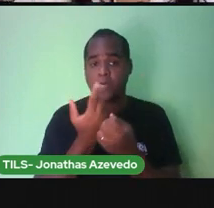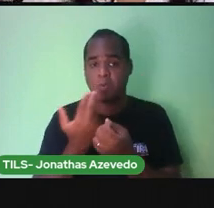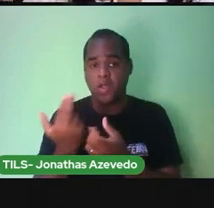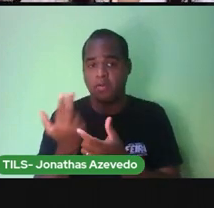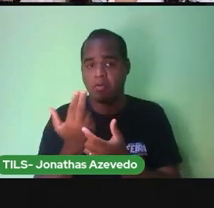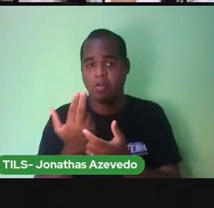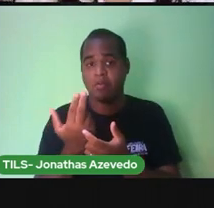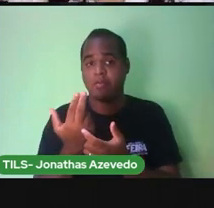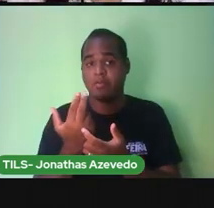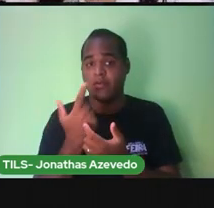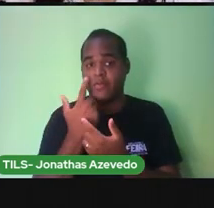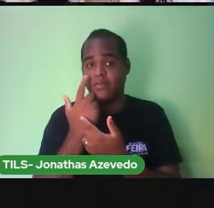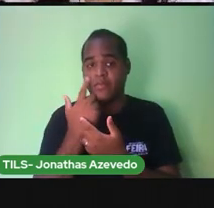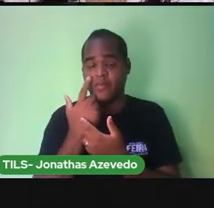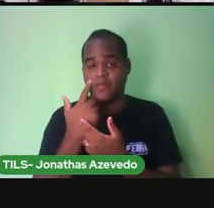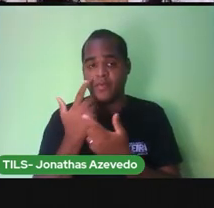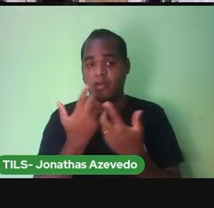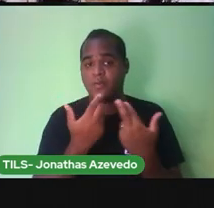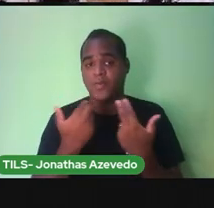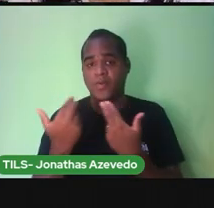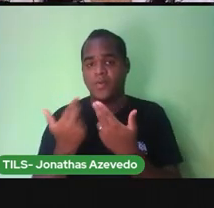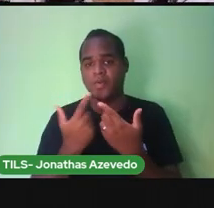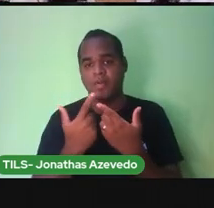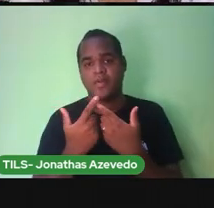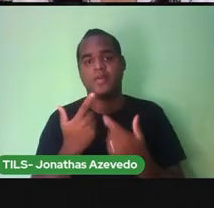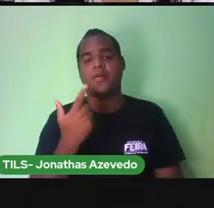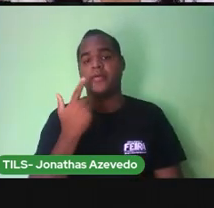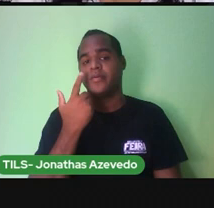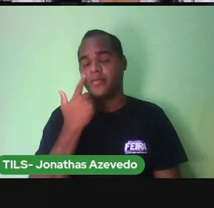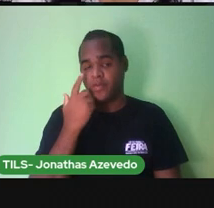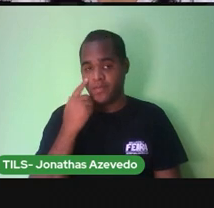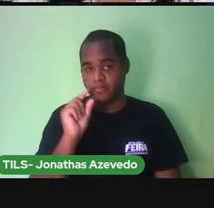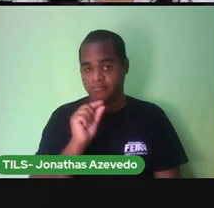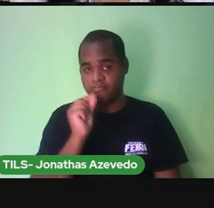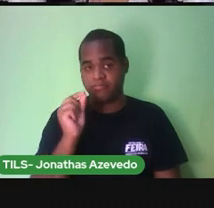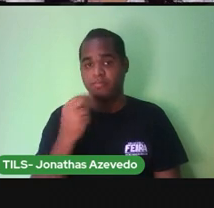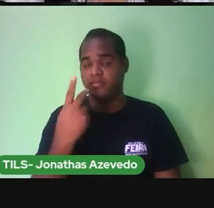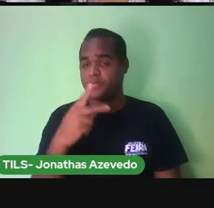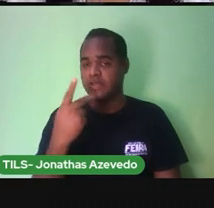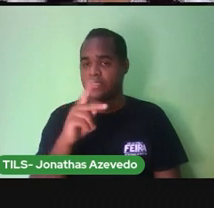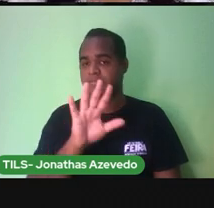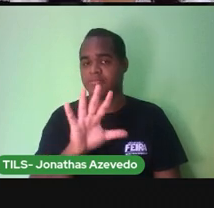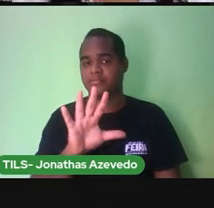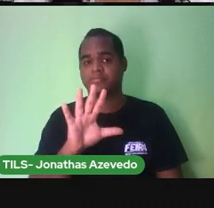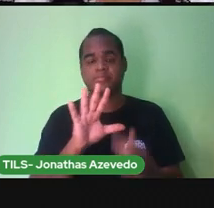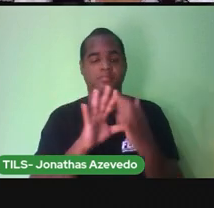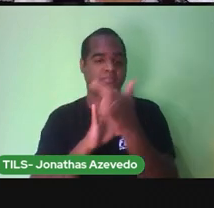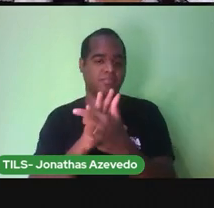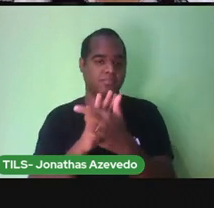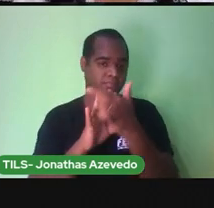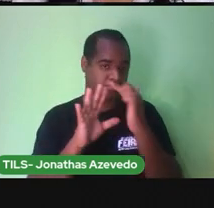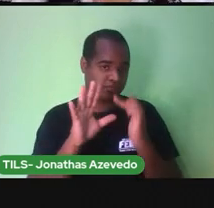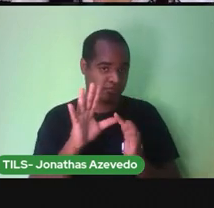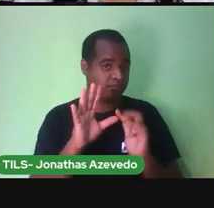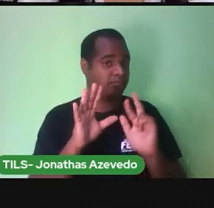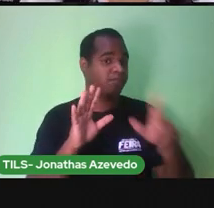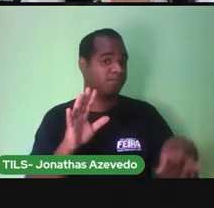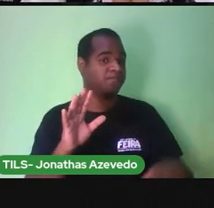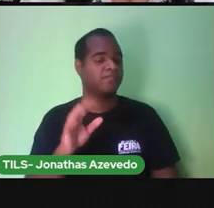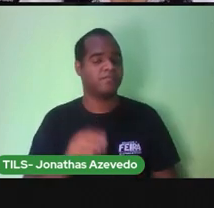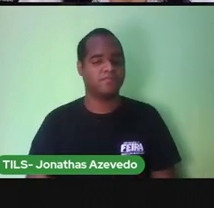Olha só Como foi que saiu A medida Da mesa Por mãos Diferentes